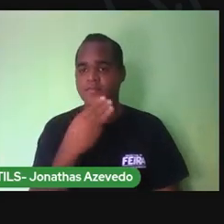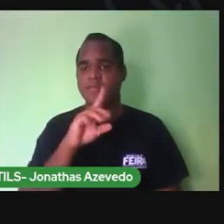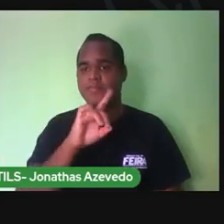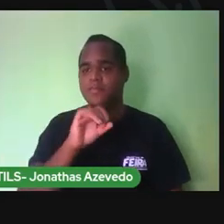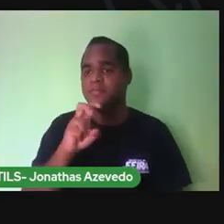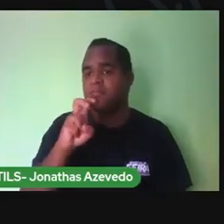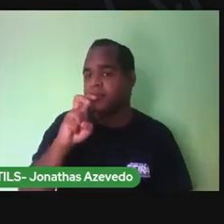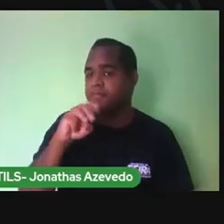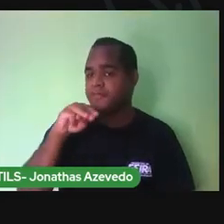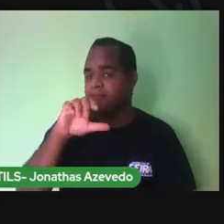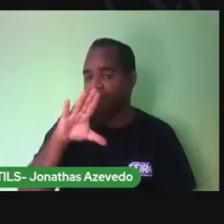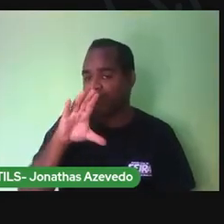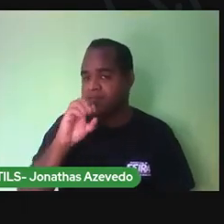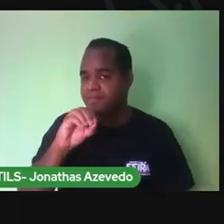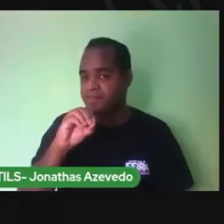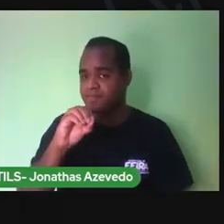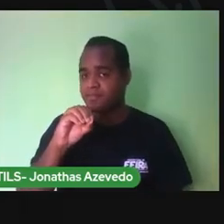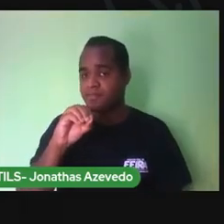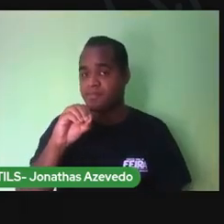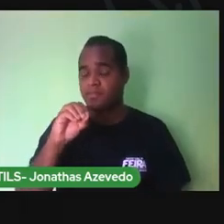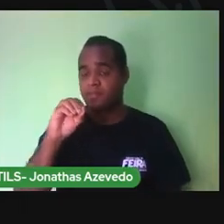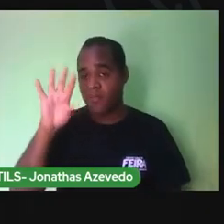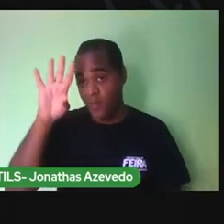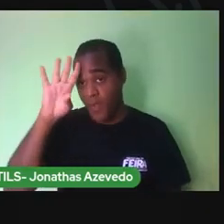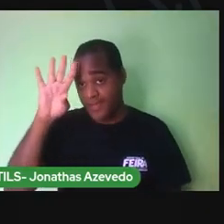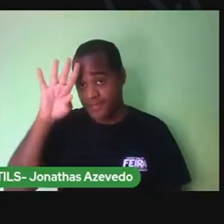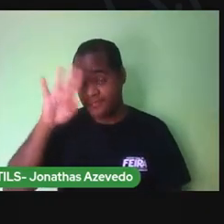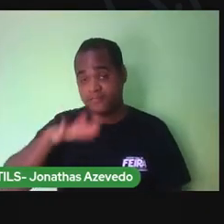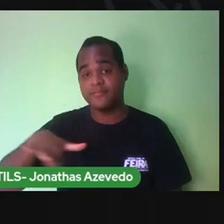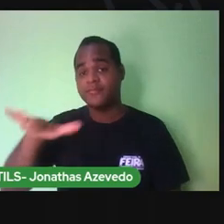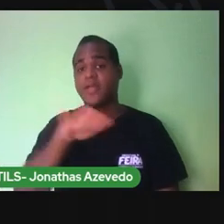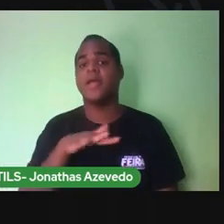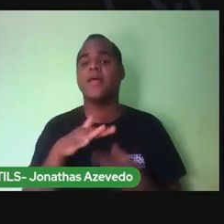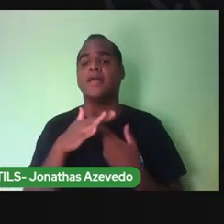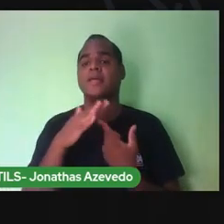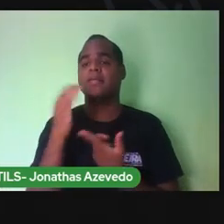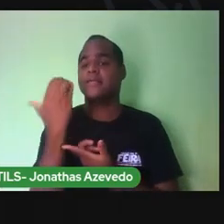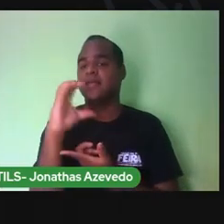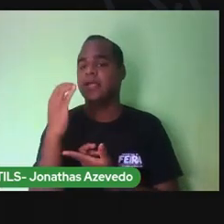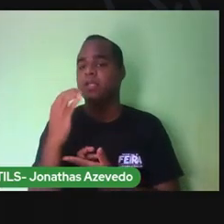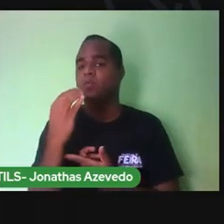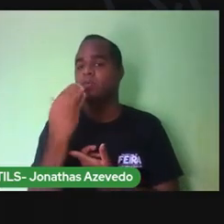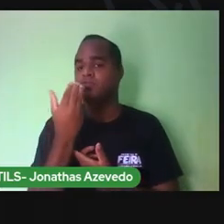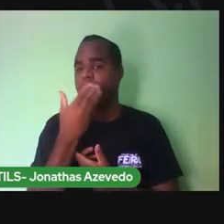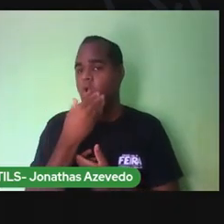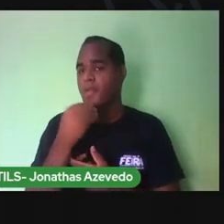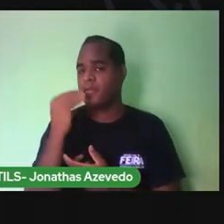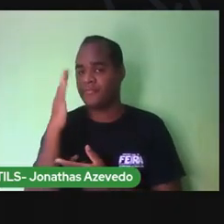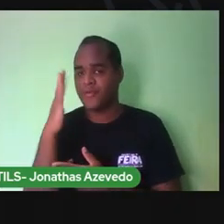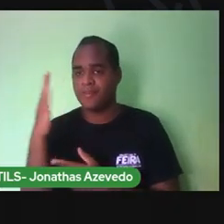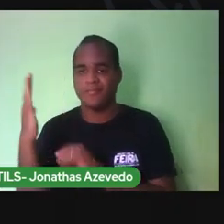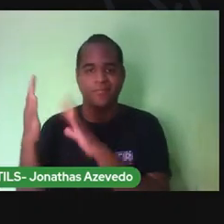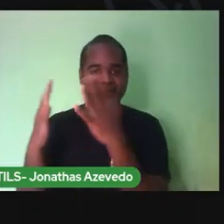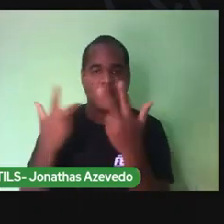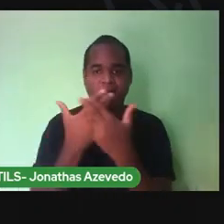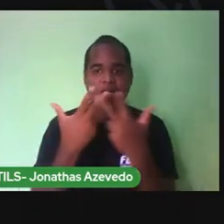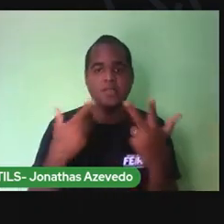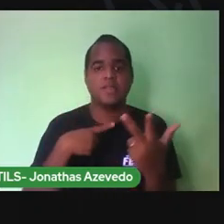maio, uma quarta-feira. A área é Ciências Humanas e o tema é Você tem História.